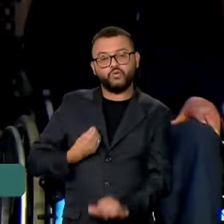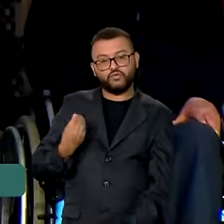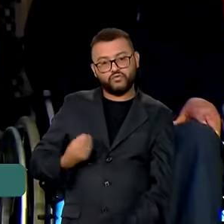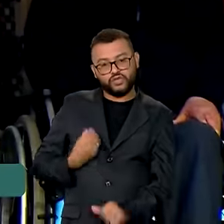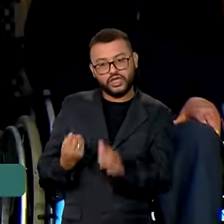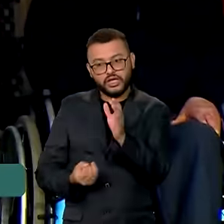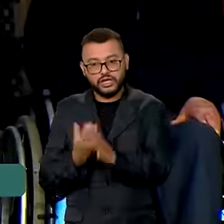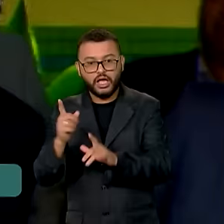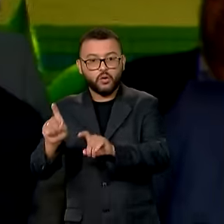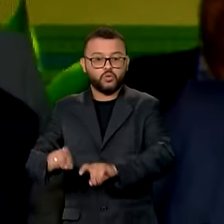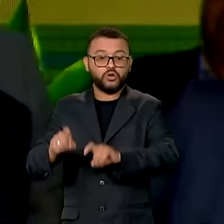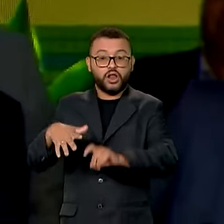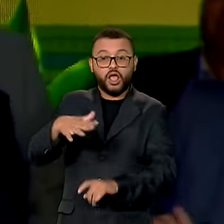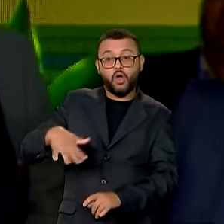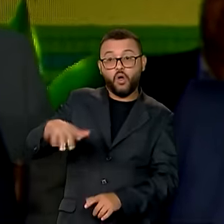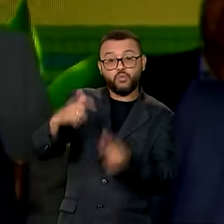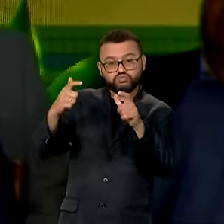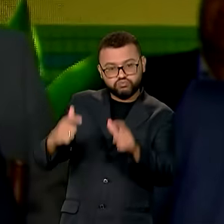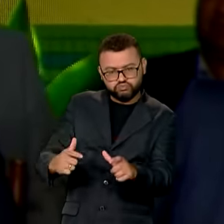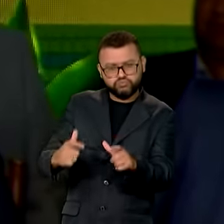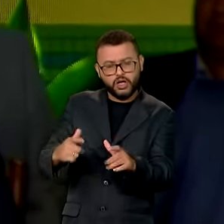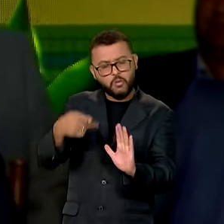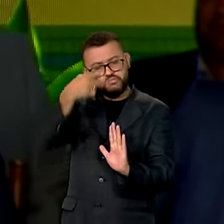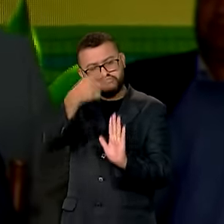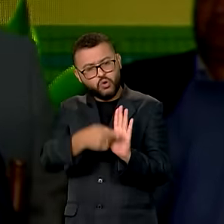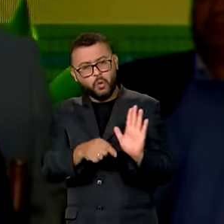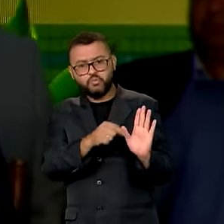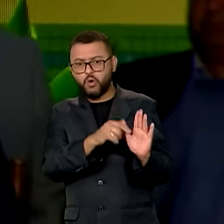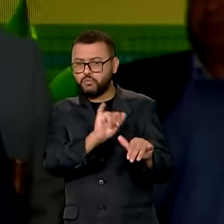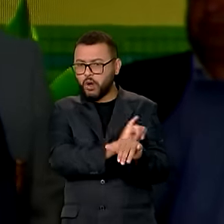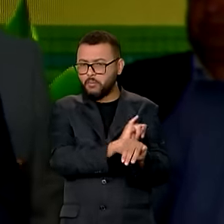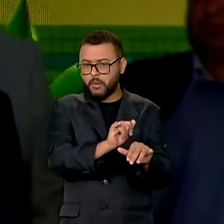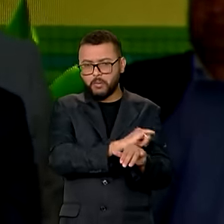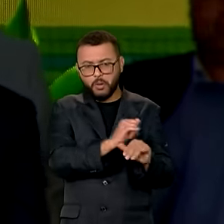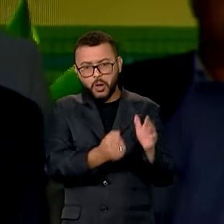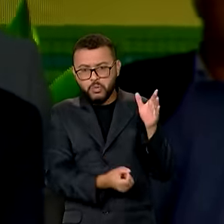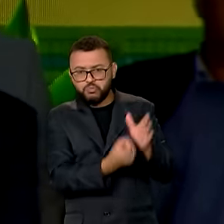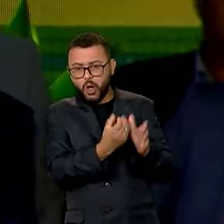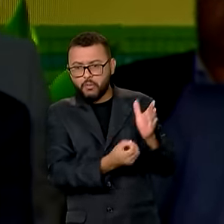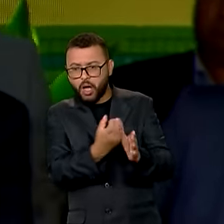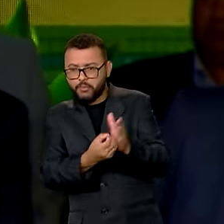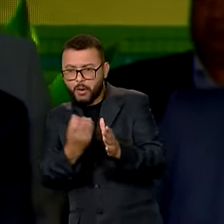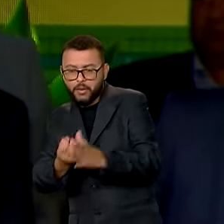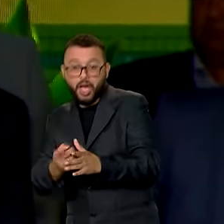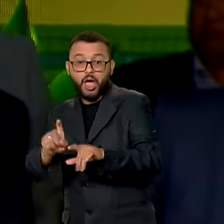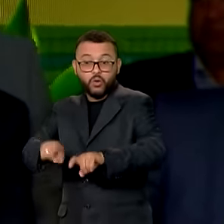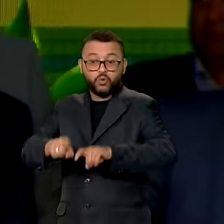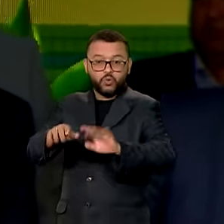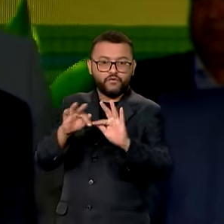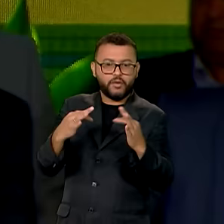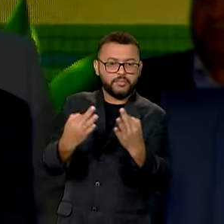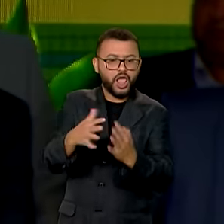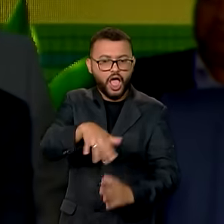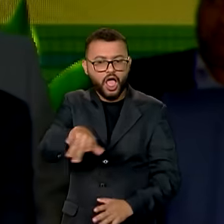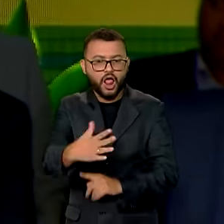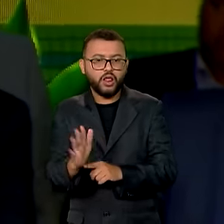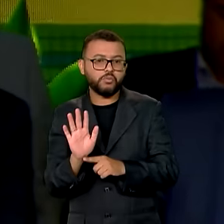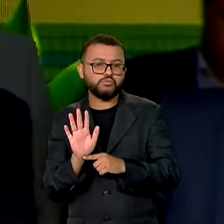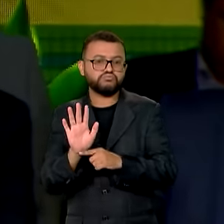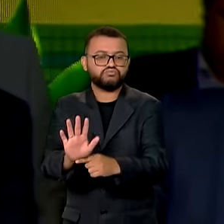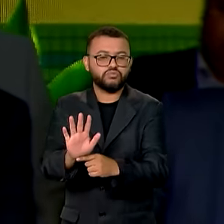produção agrícola local. Projetos estratégicos são desenvolvidos com agricultores familiares locais,